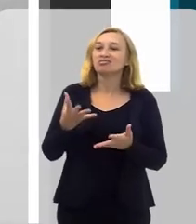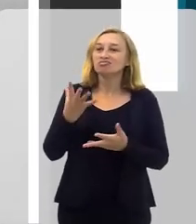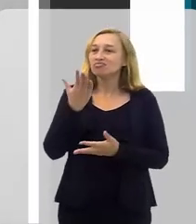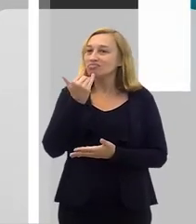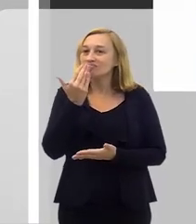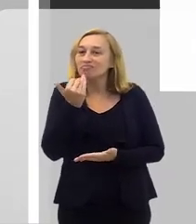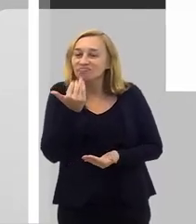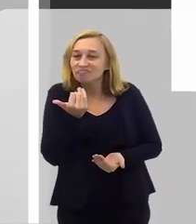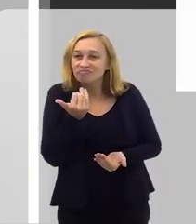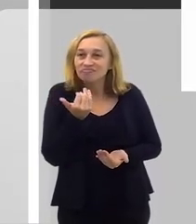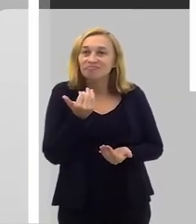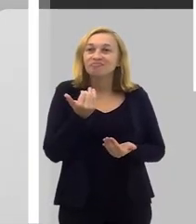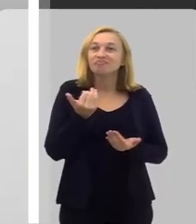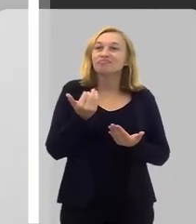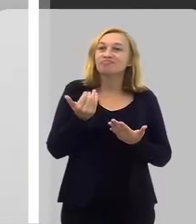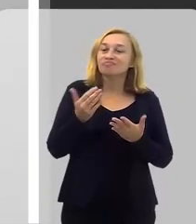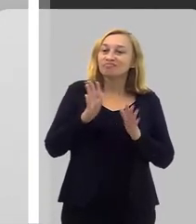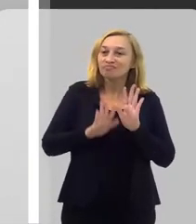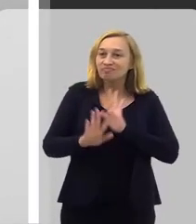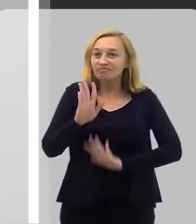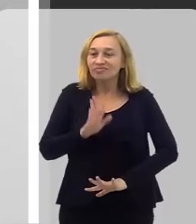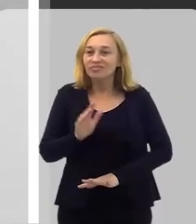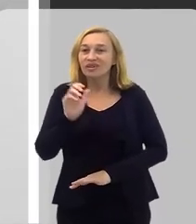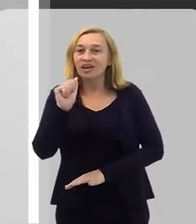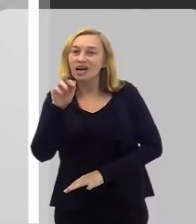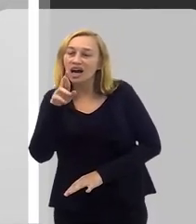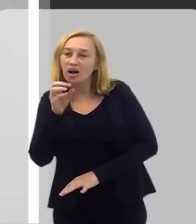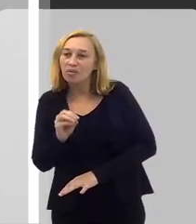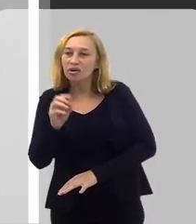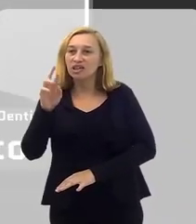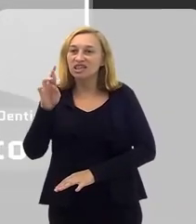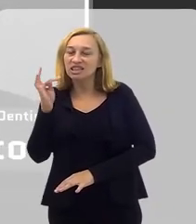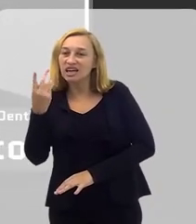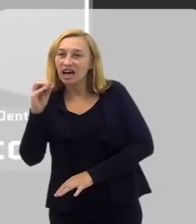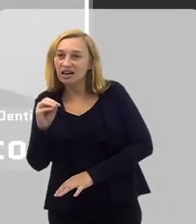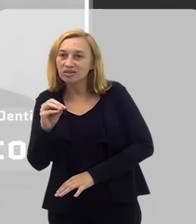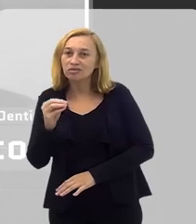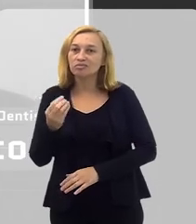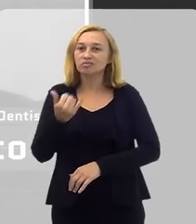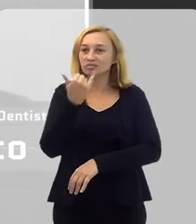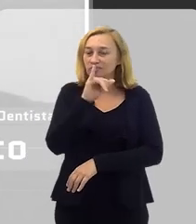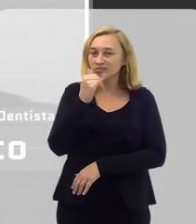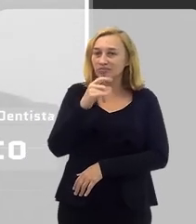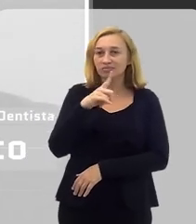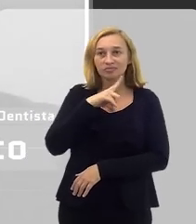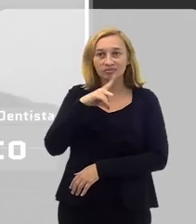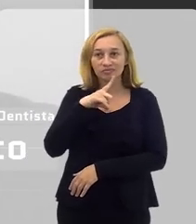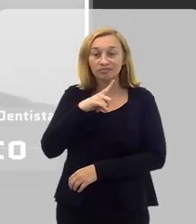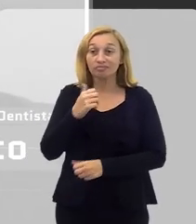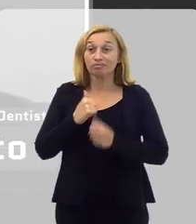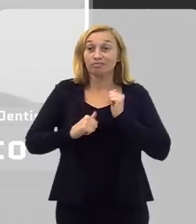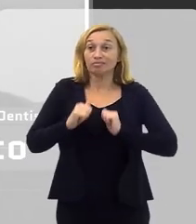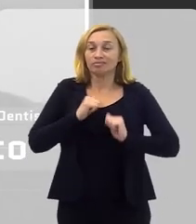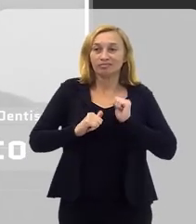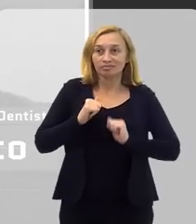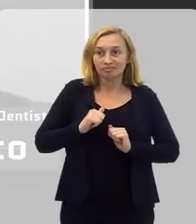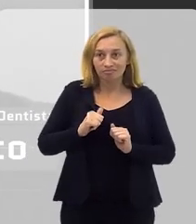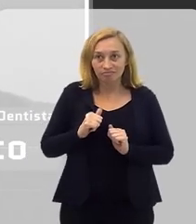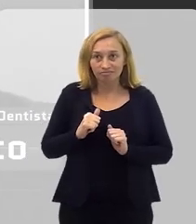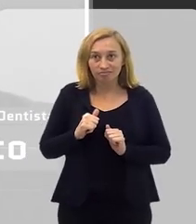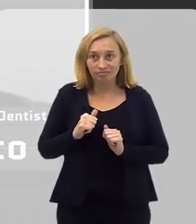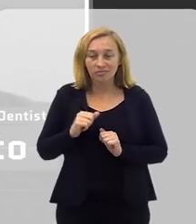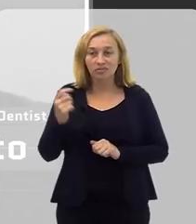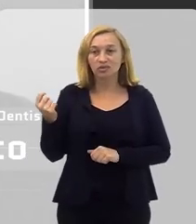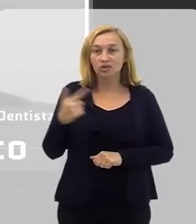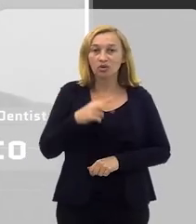é uma alimentação bem regada, carboidrato, para poder trazer energia. Que a ansiedade, o